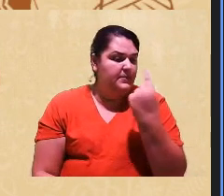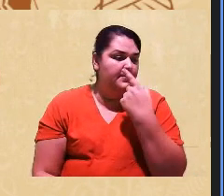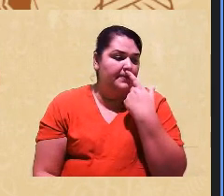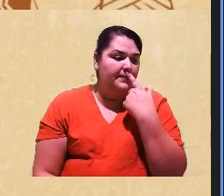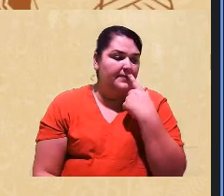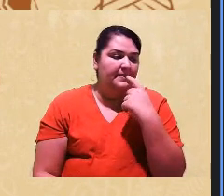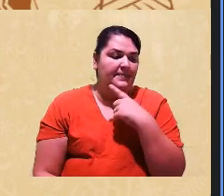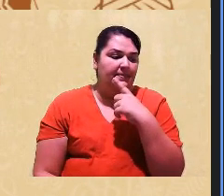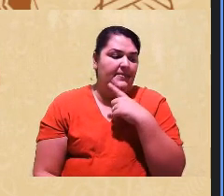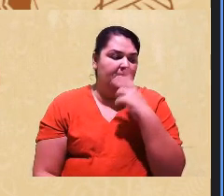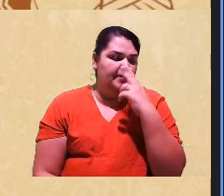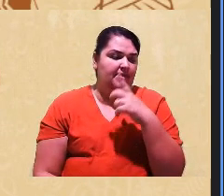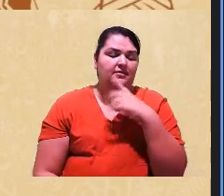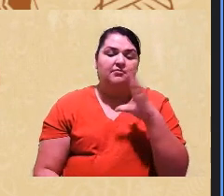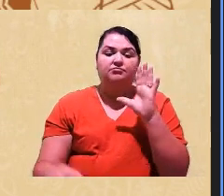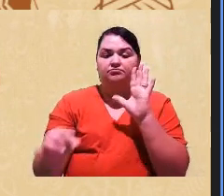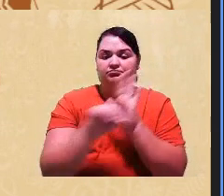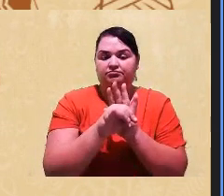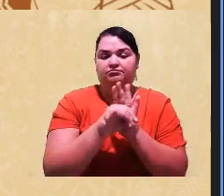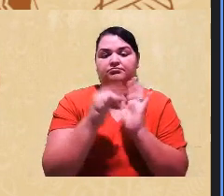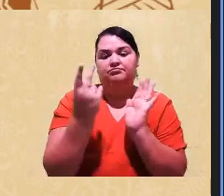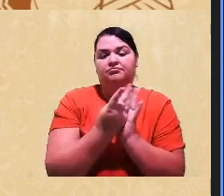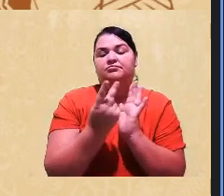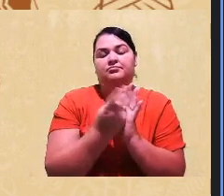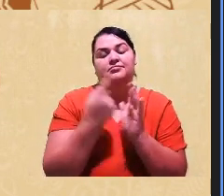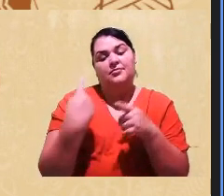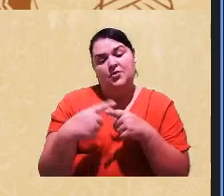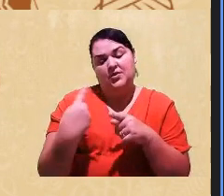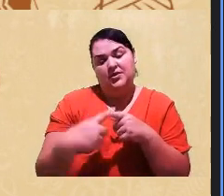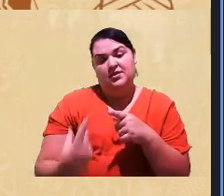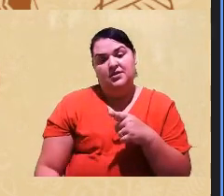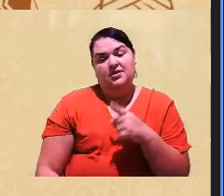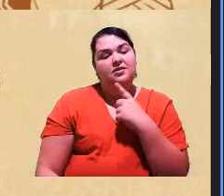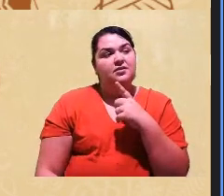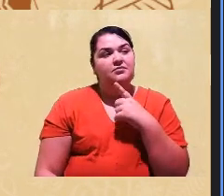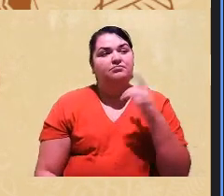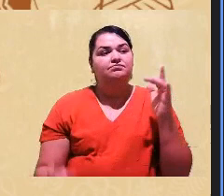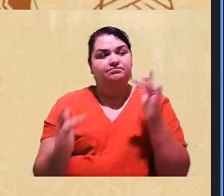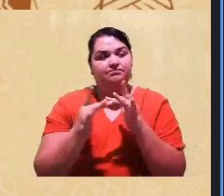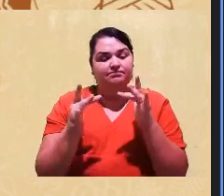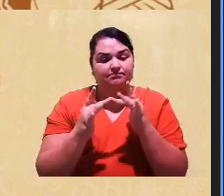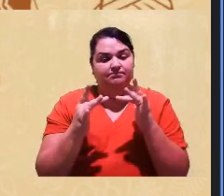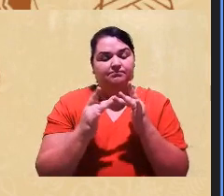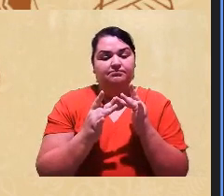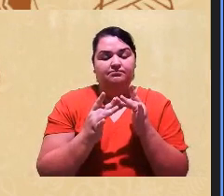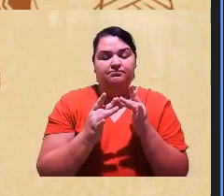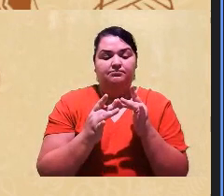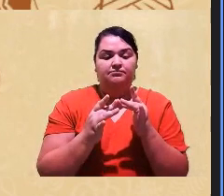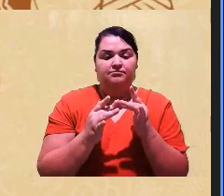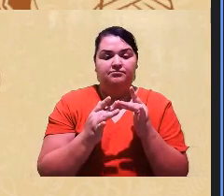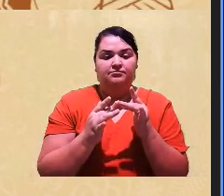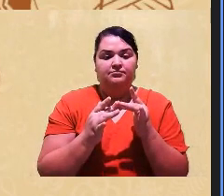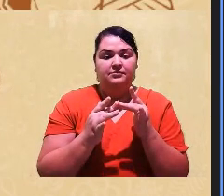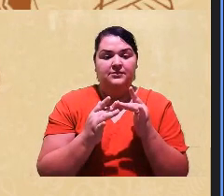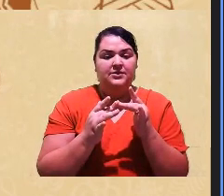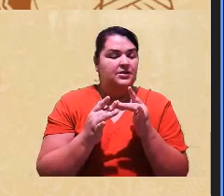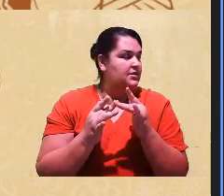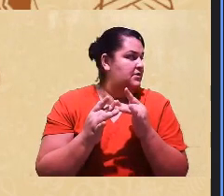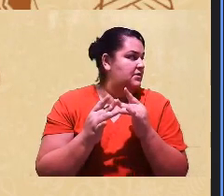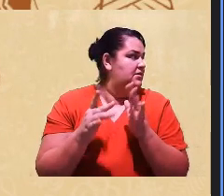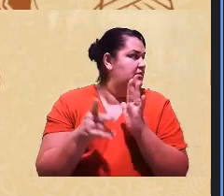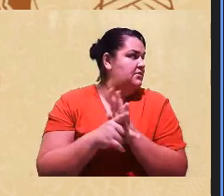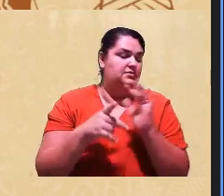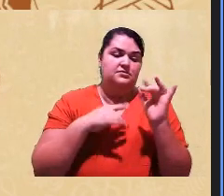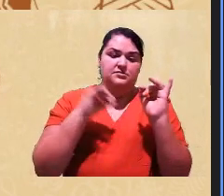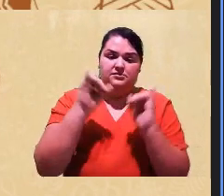identitária também por quê porque a gente vai associar a essas figuras a esses